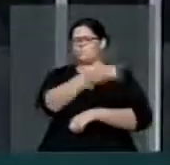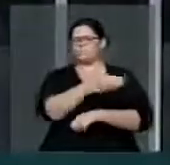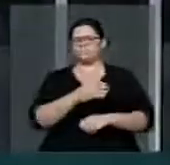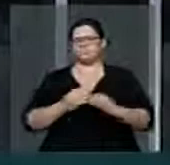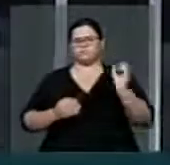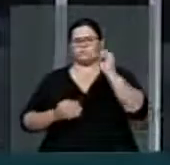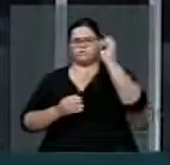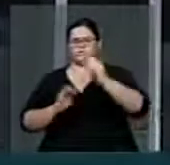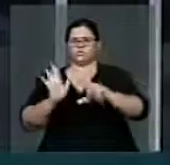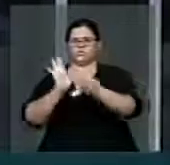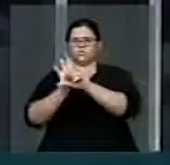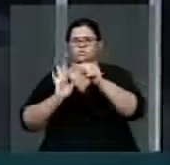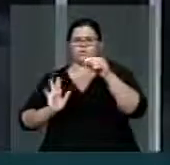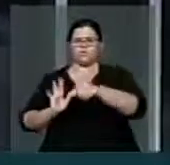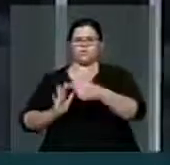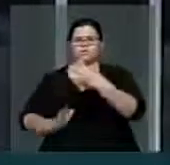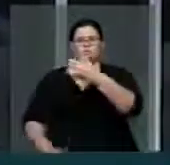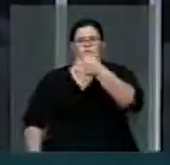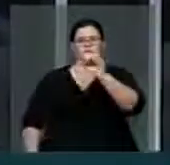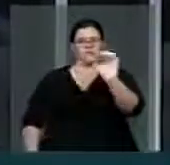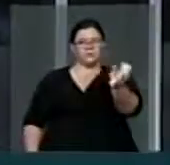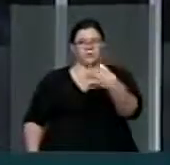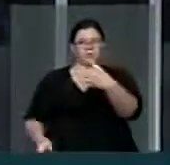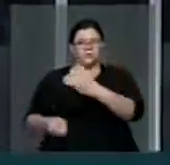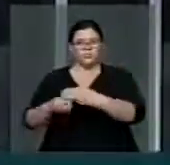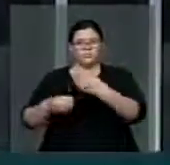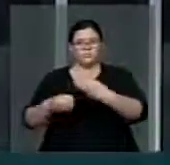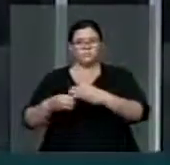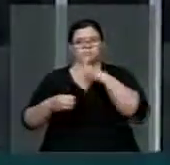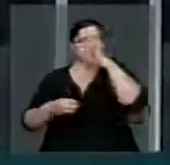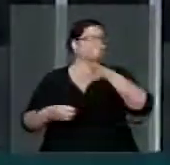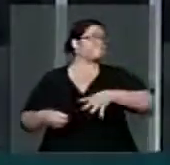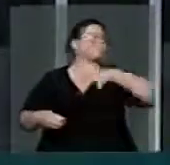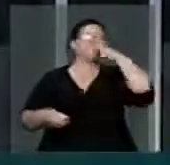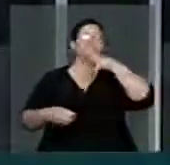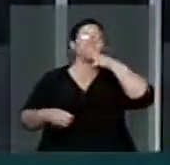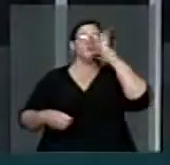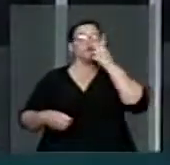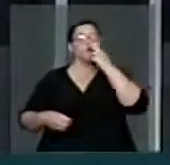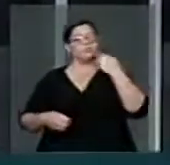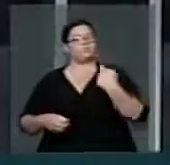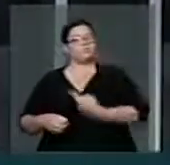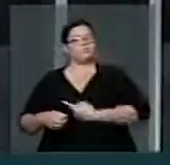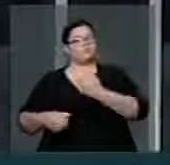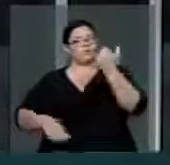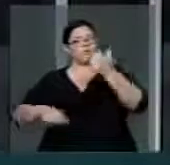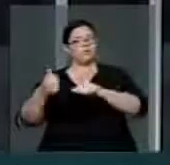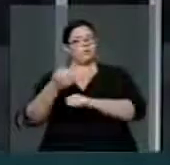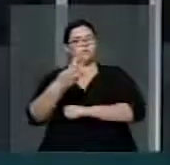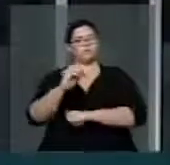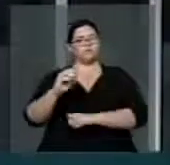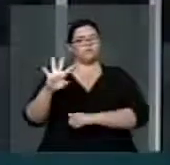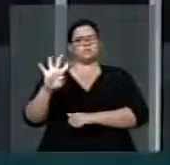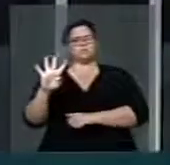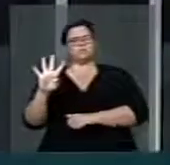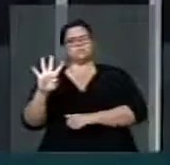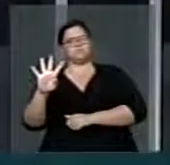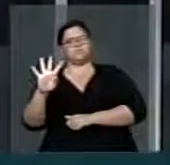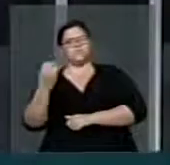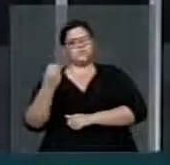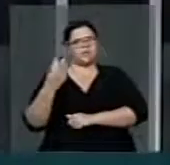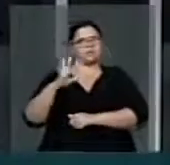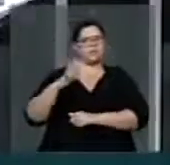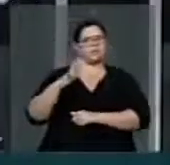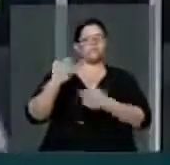novos municípios. Talvez, na nossa avaliação, 30 ou 40 sejam efetivamente necessários.